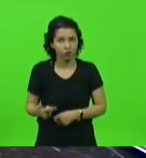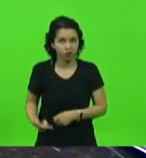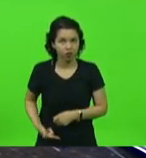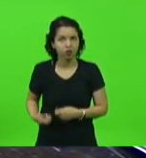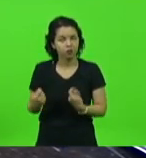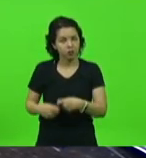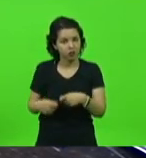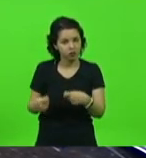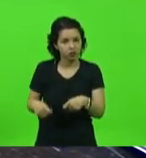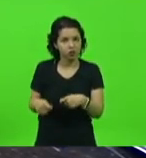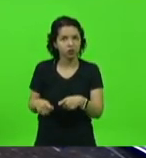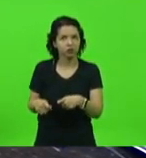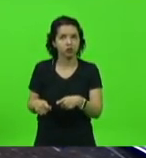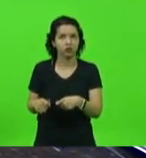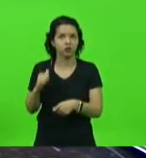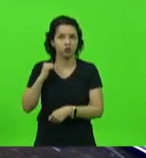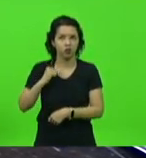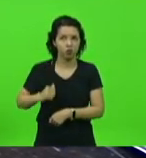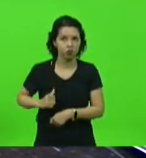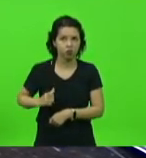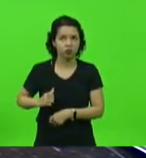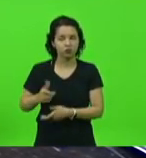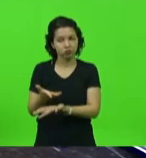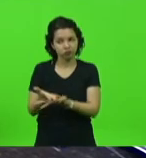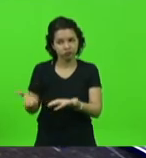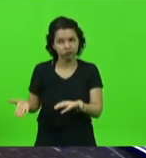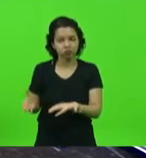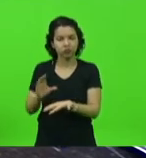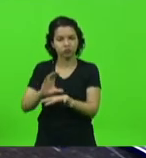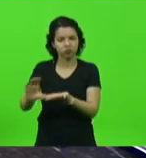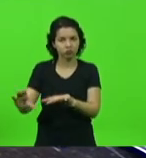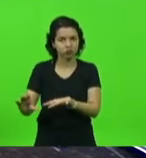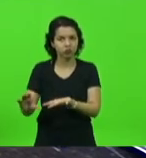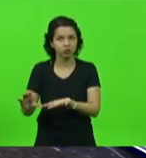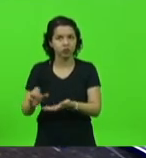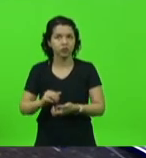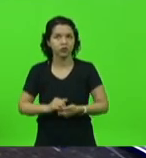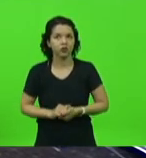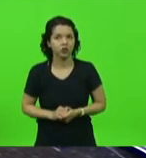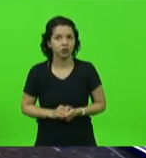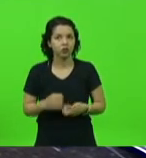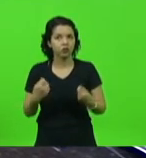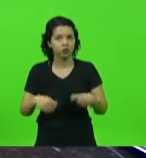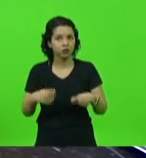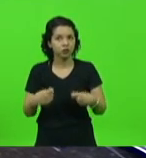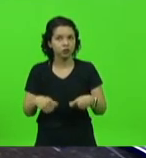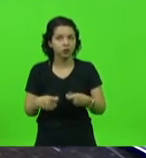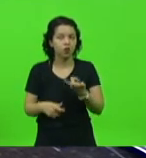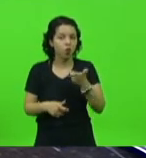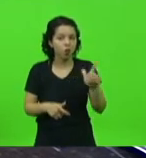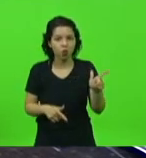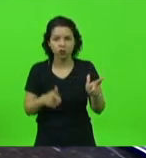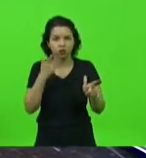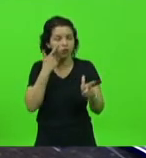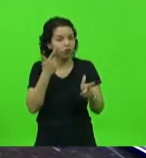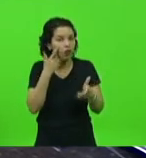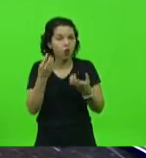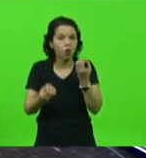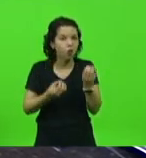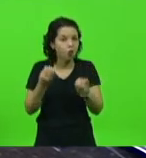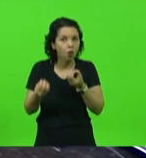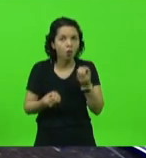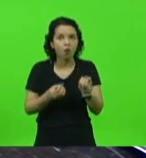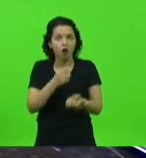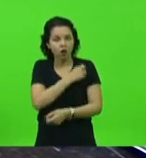bancar o bolso atleta para essas pessoas e deveria arrumar outra forma, buscar para que esses